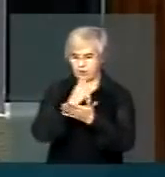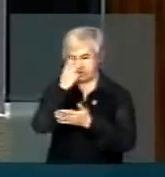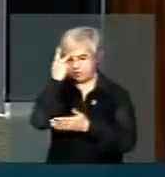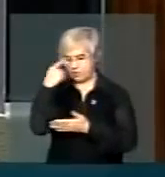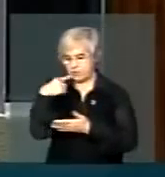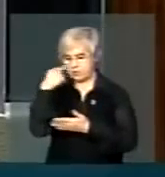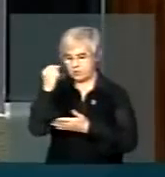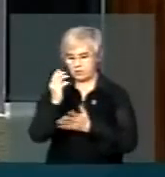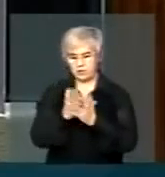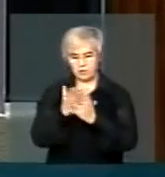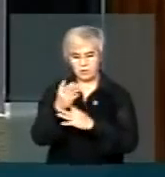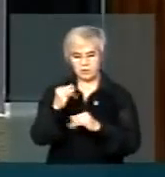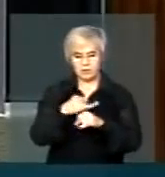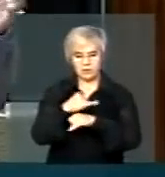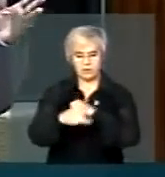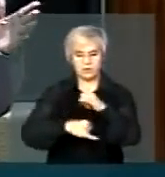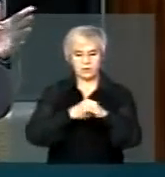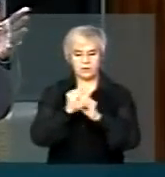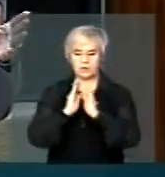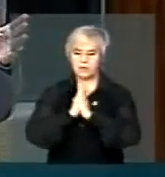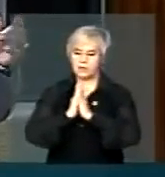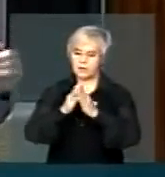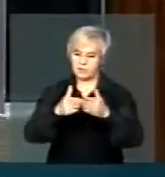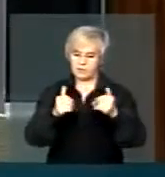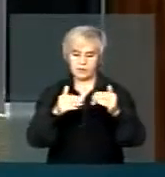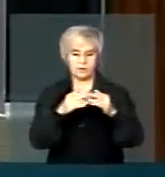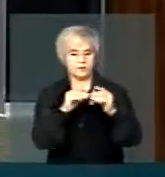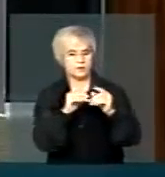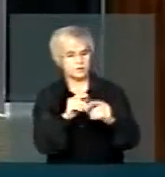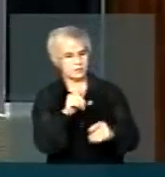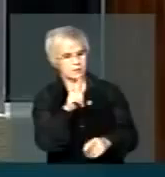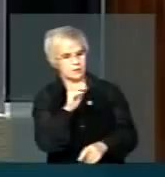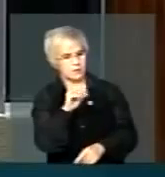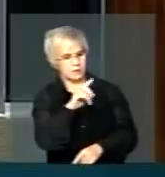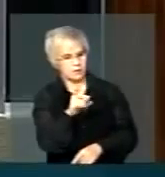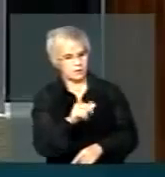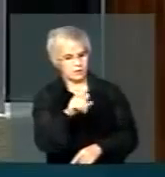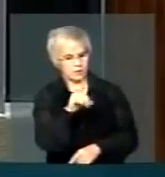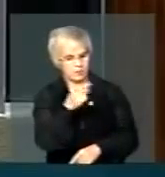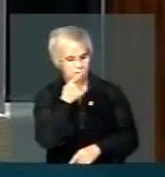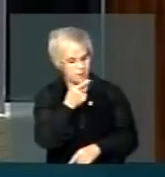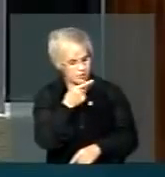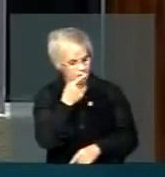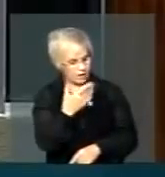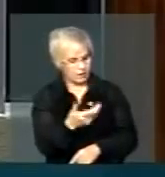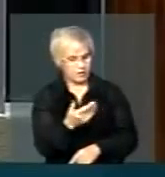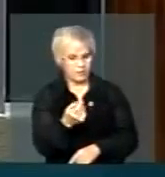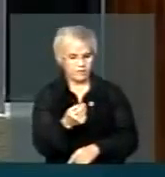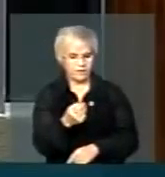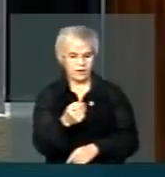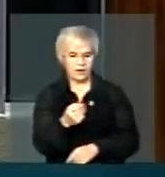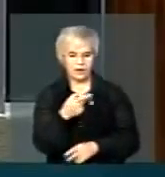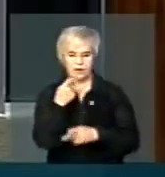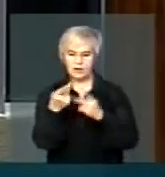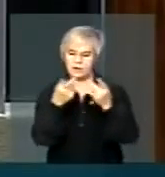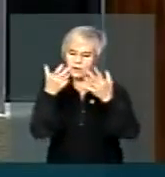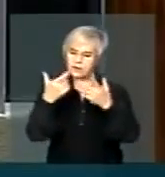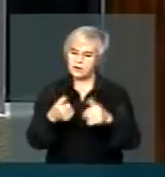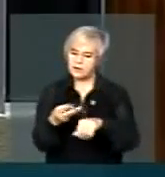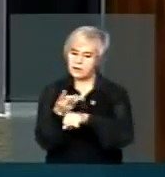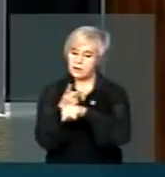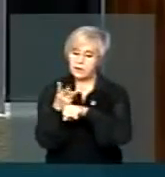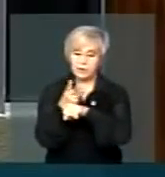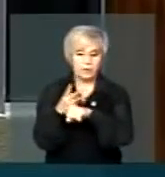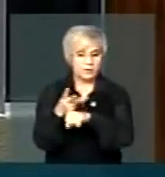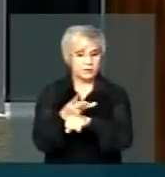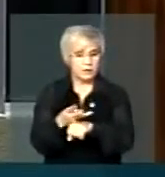internautas pedindo, Gonzaga, faz aí um pronunciamento falando da terceirização, porque